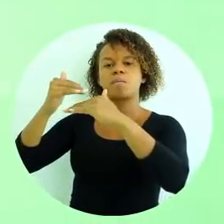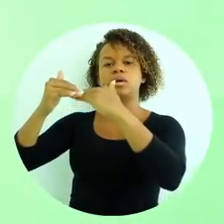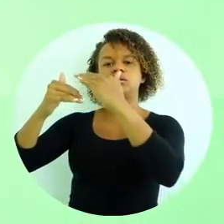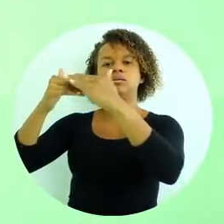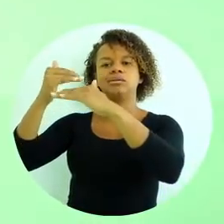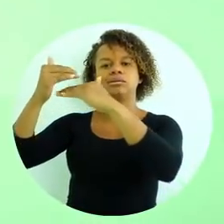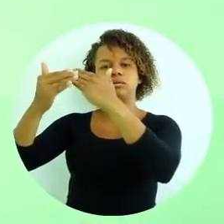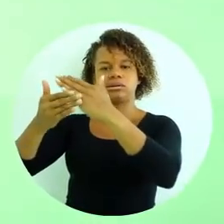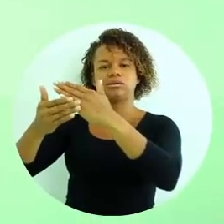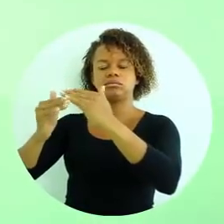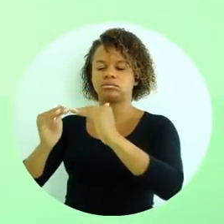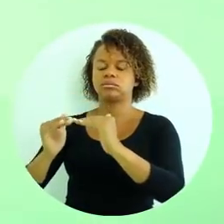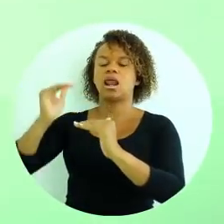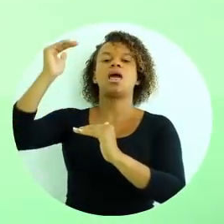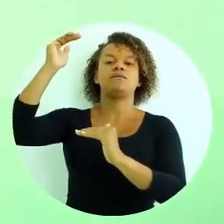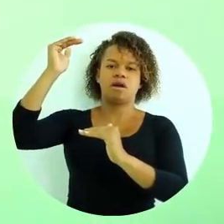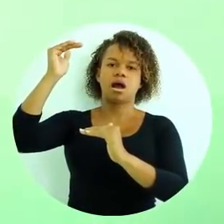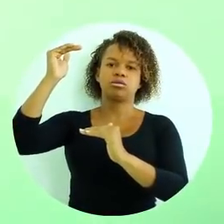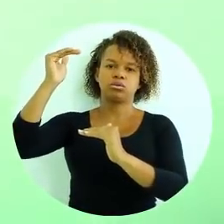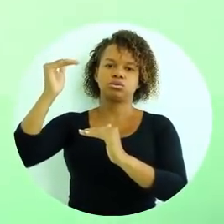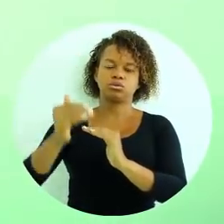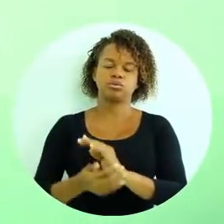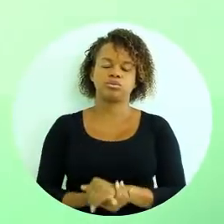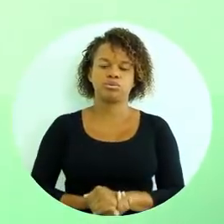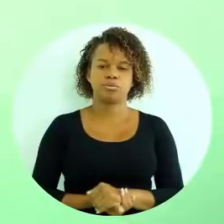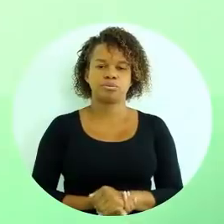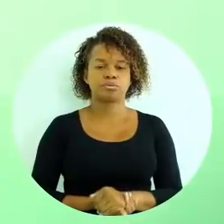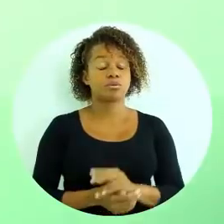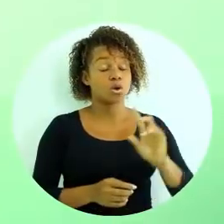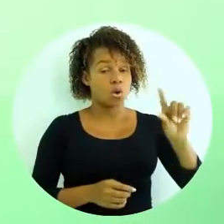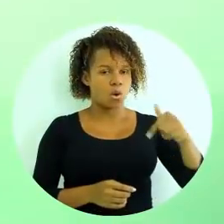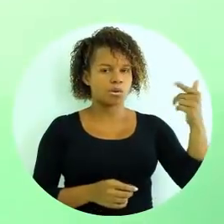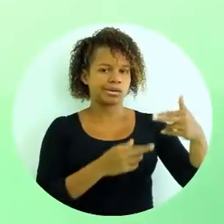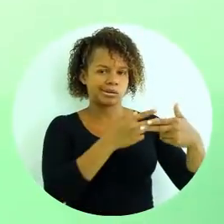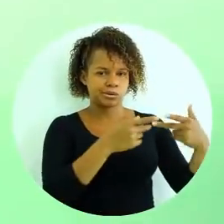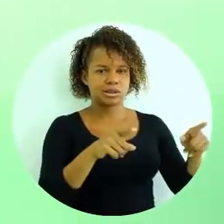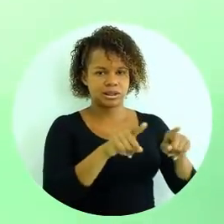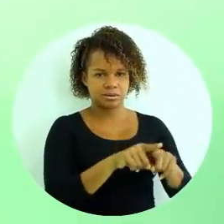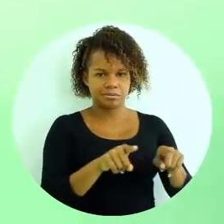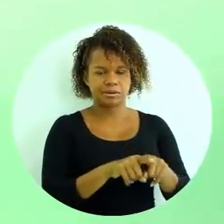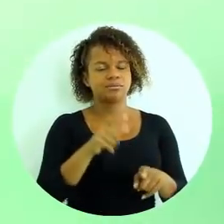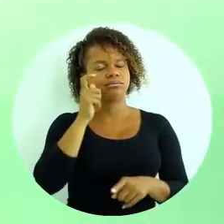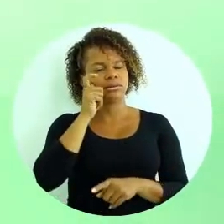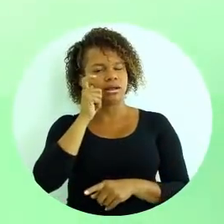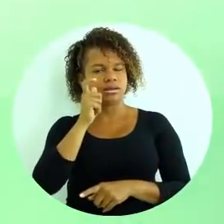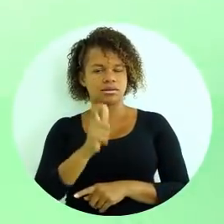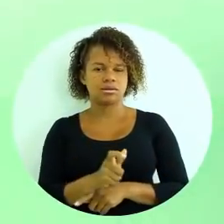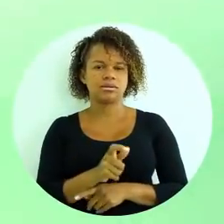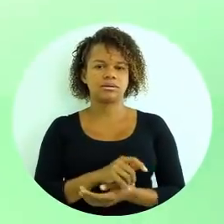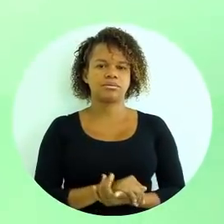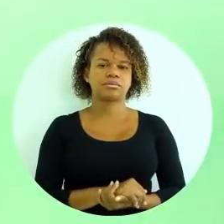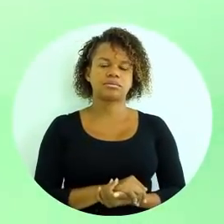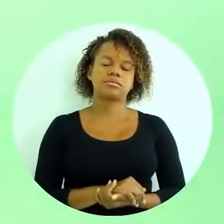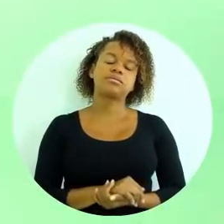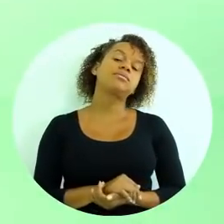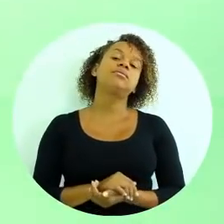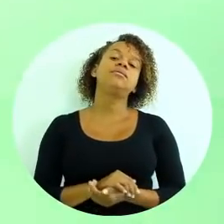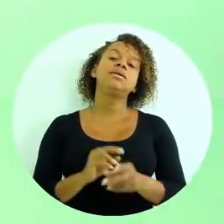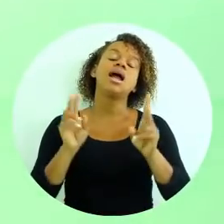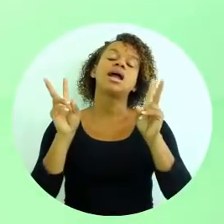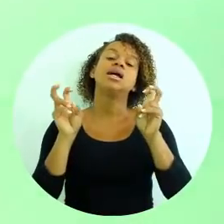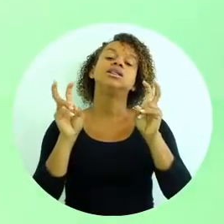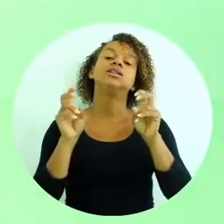gradualmente elevados. Outro ponto que é bem